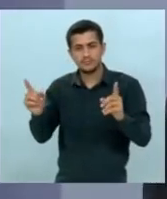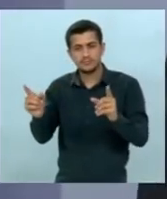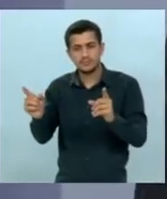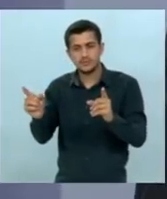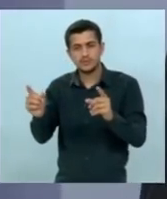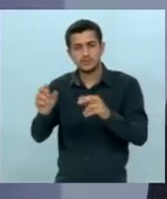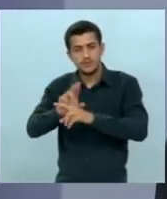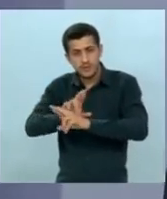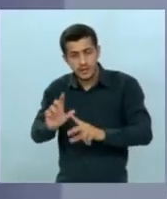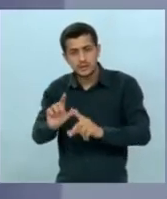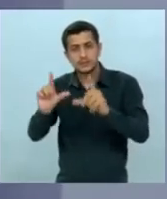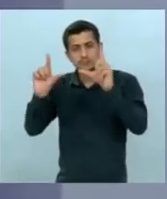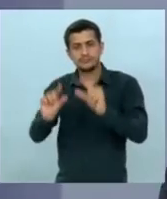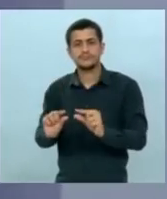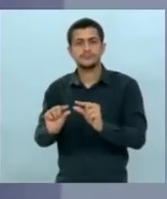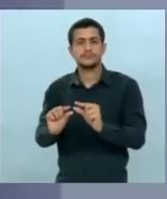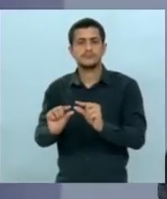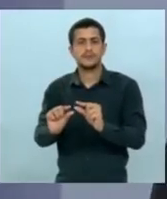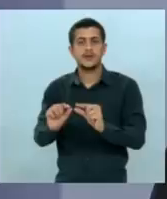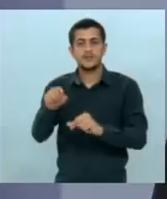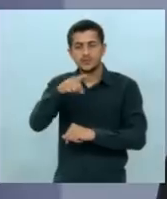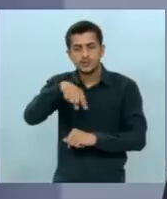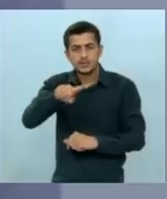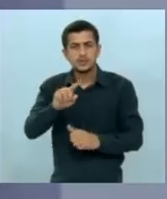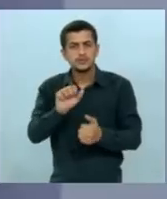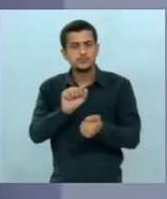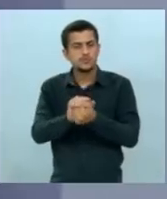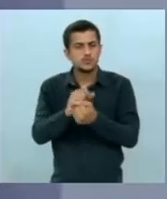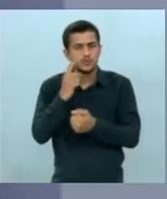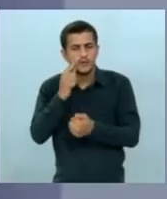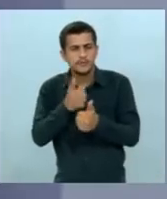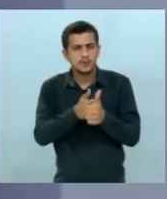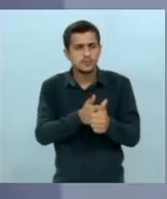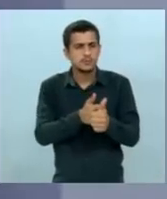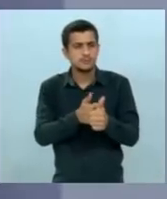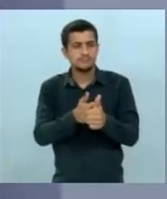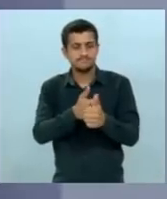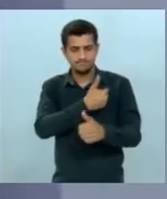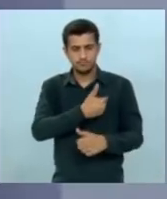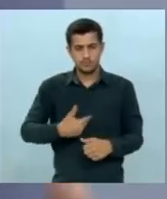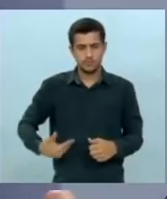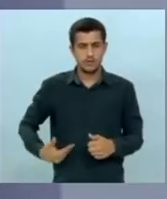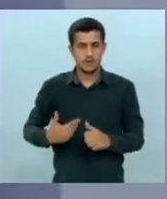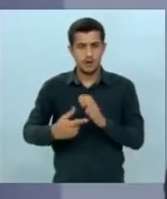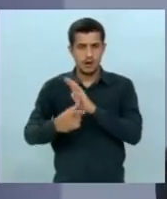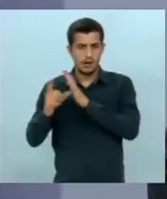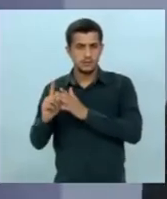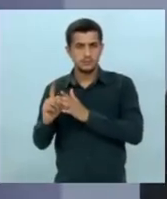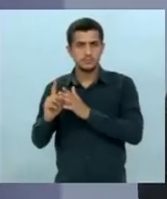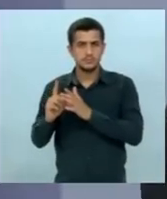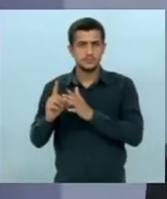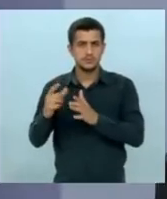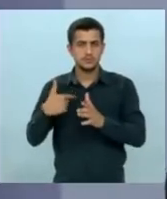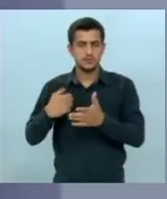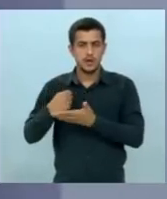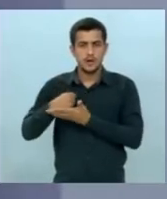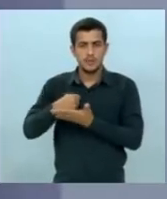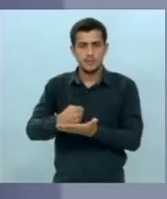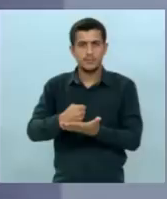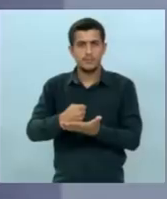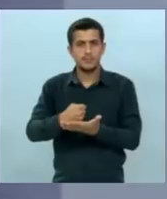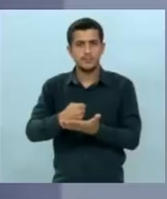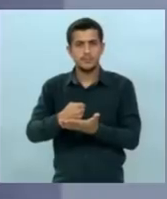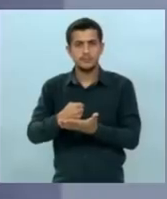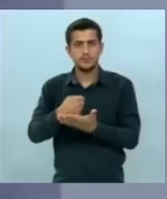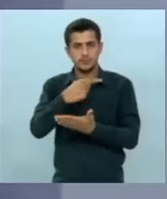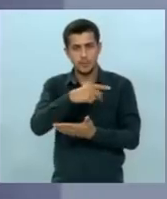é o que aconteceu no Mato Grosso do Sul. Vocês que acompanharam o governo anterior, no qual tem o apoio aí o nosso candidato